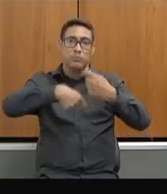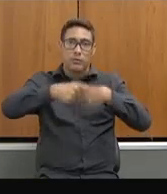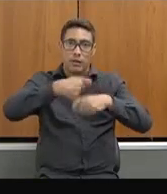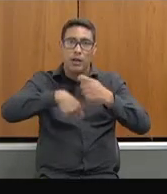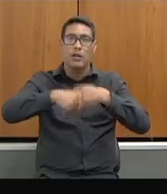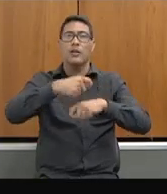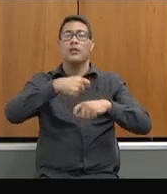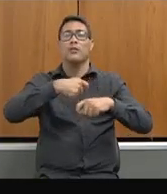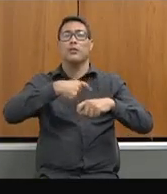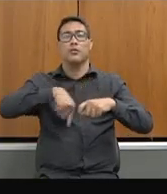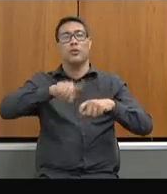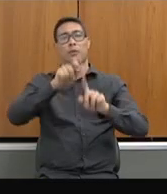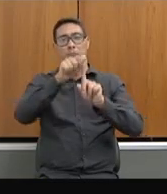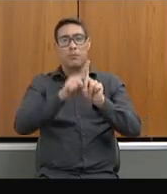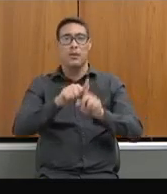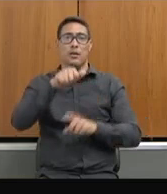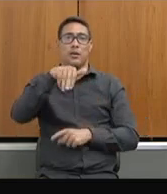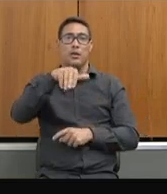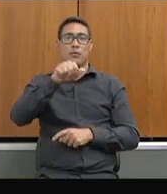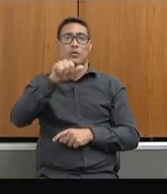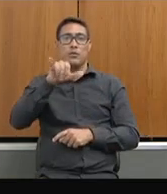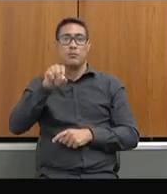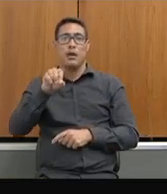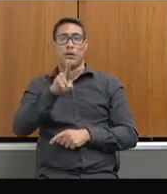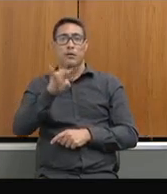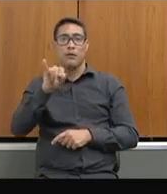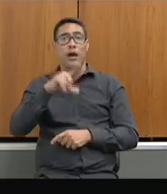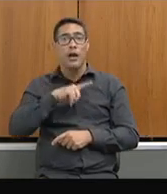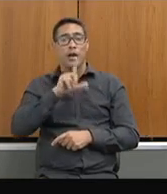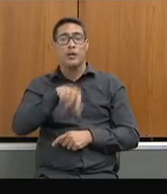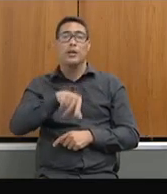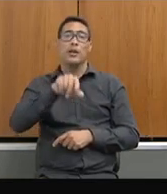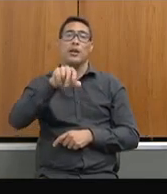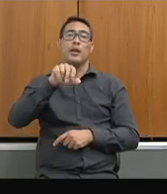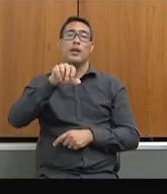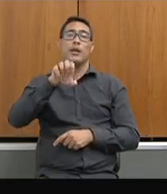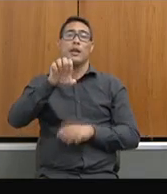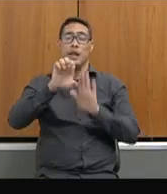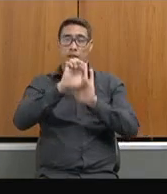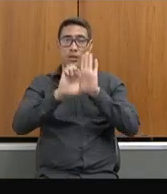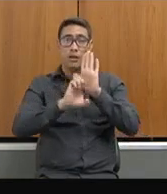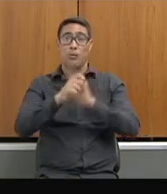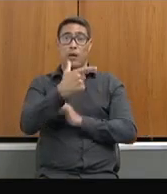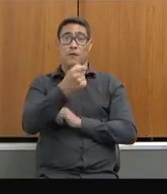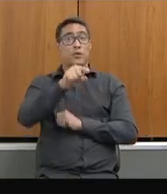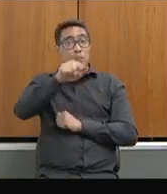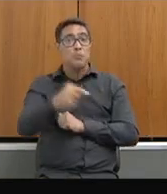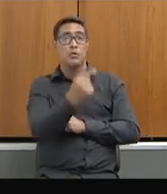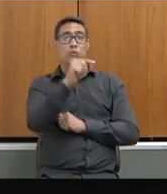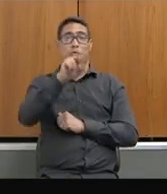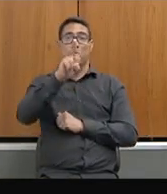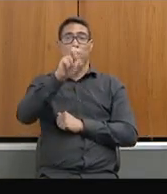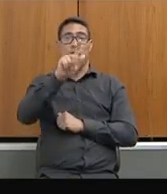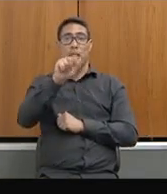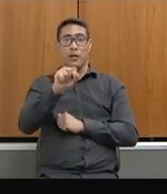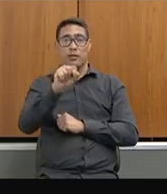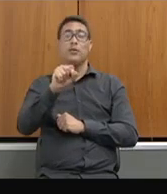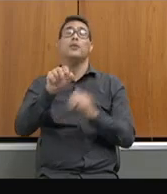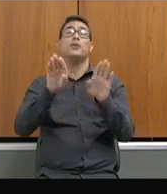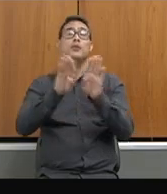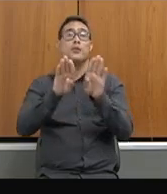nós, em maio, teremos o edital lançado para 20 mil vagas. E conseguimos promover, principalmente,